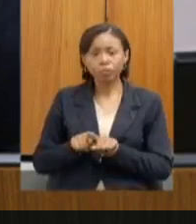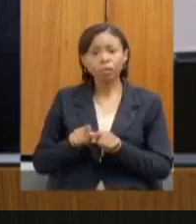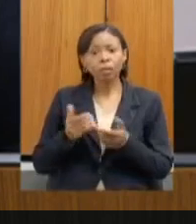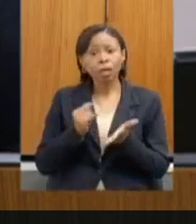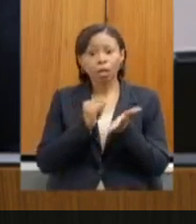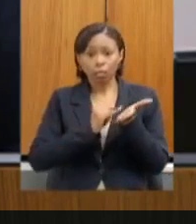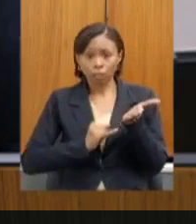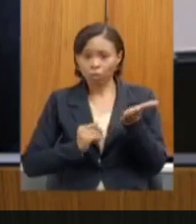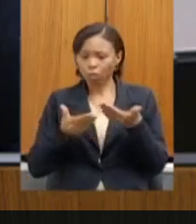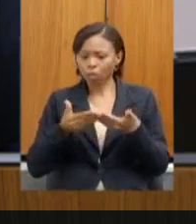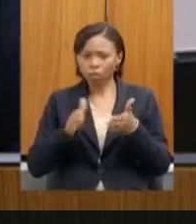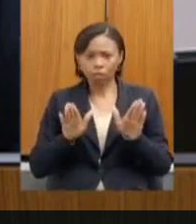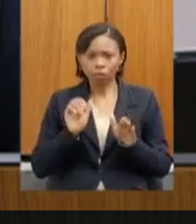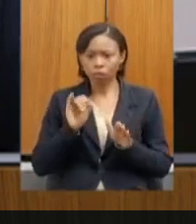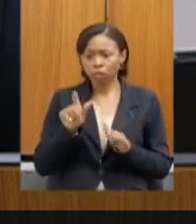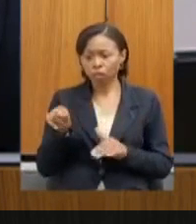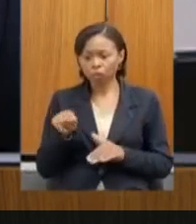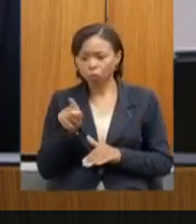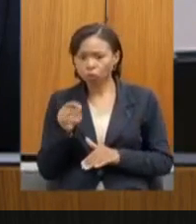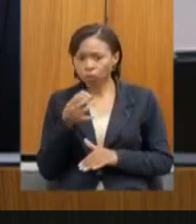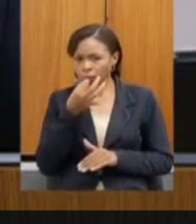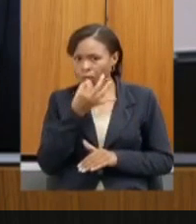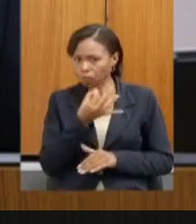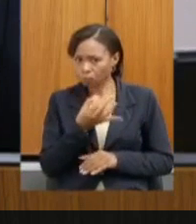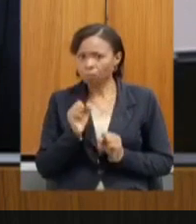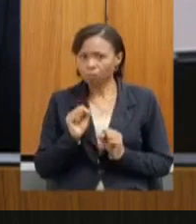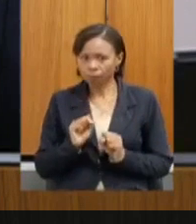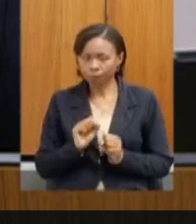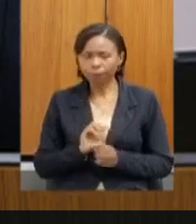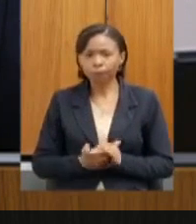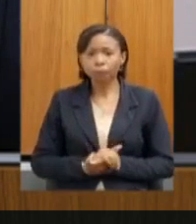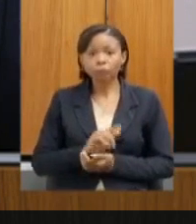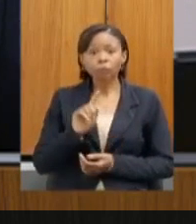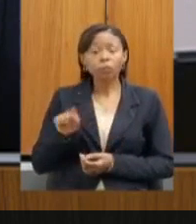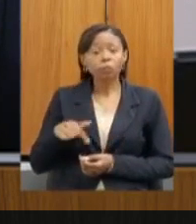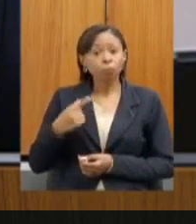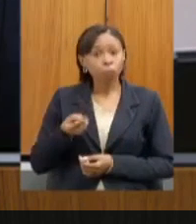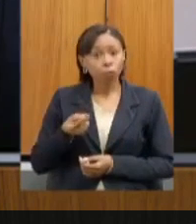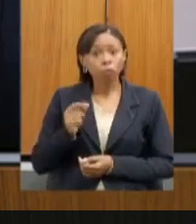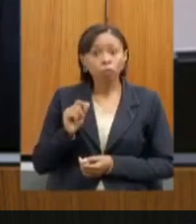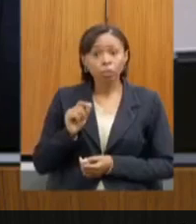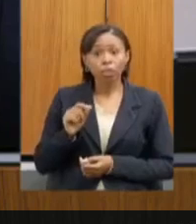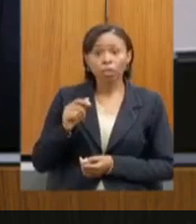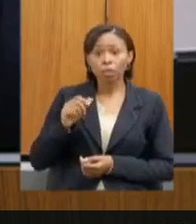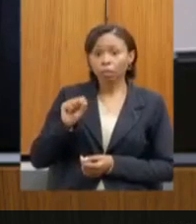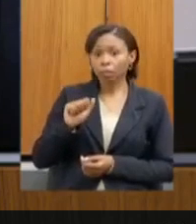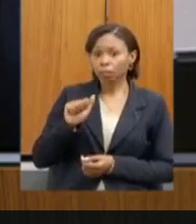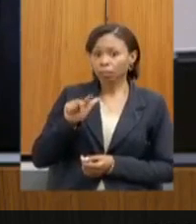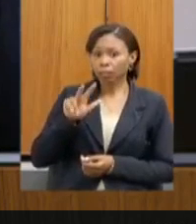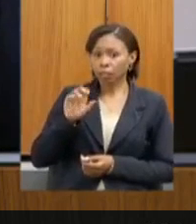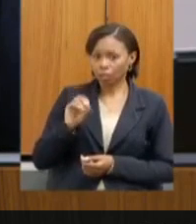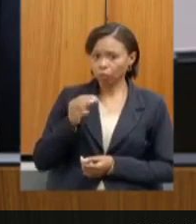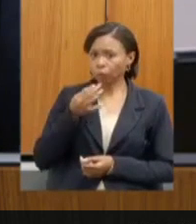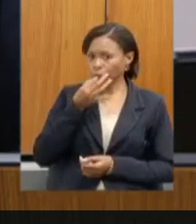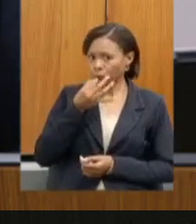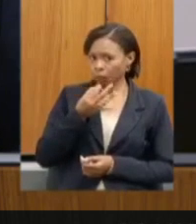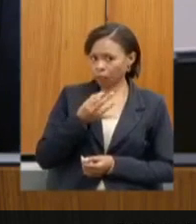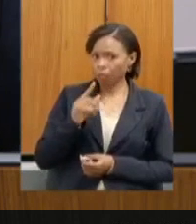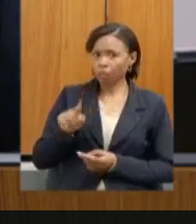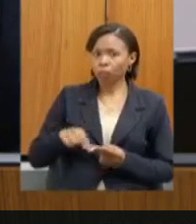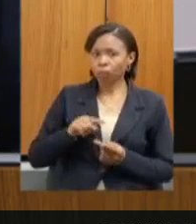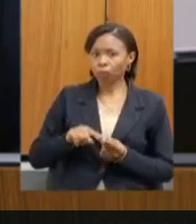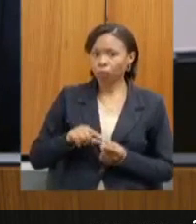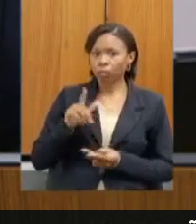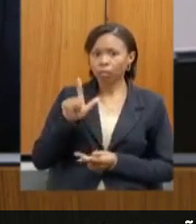fazer o uso da palavra. Na sequência, fará uso da palavra deputado Sávio Souza Cruz, logo após